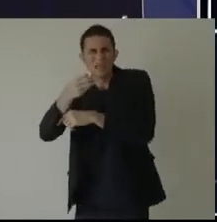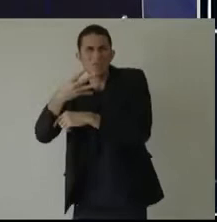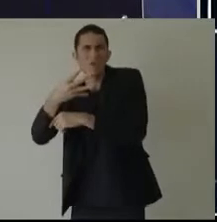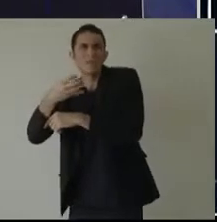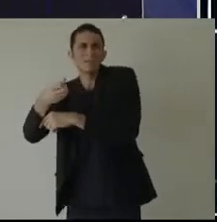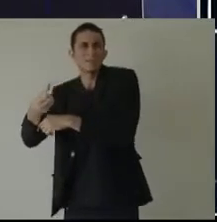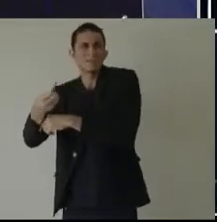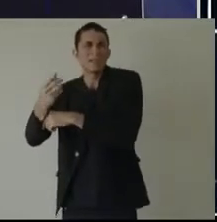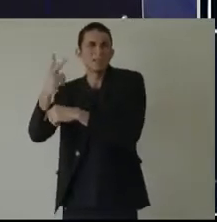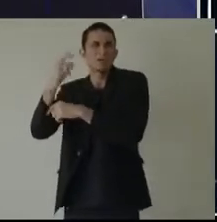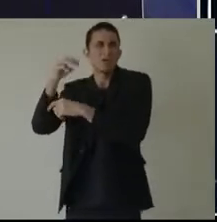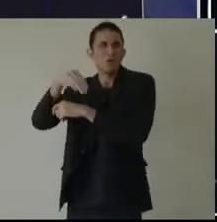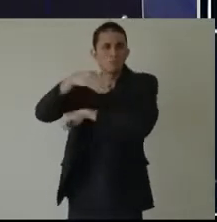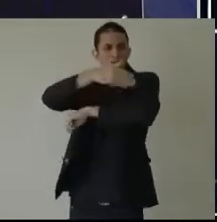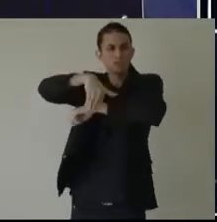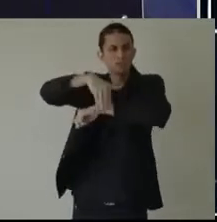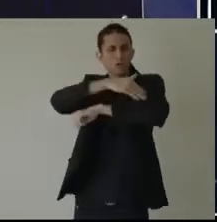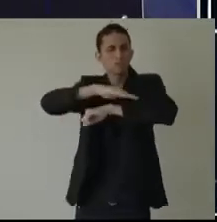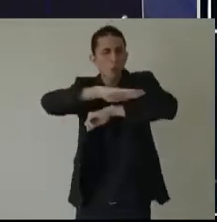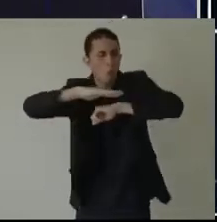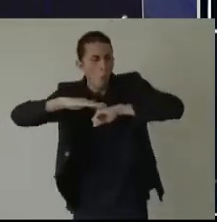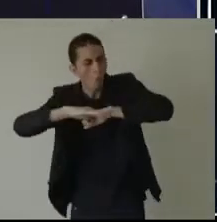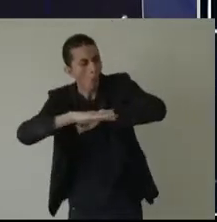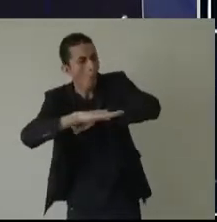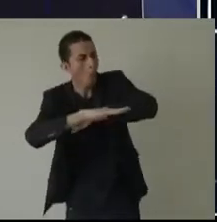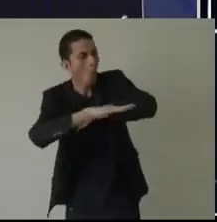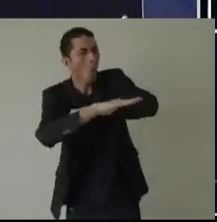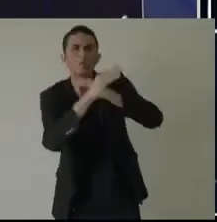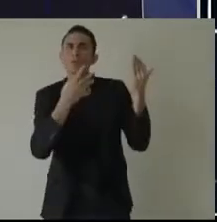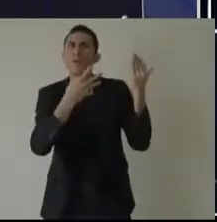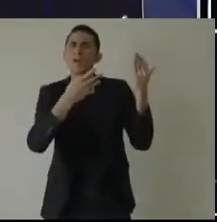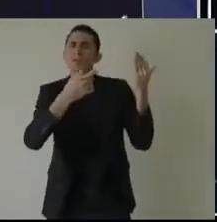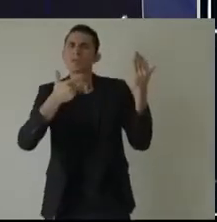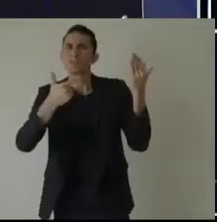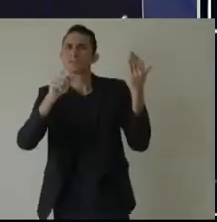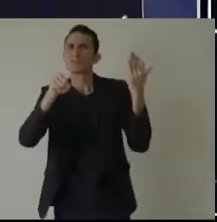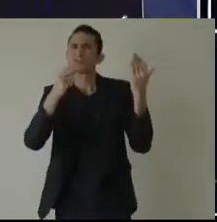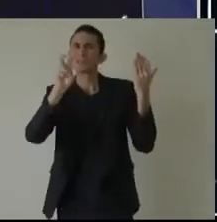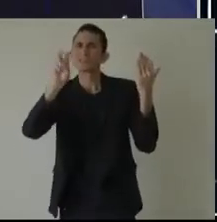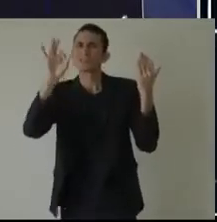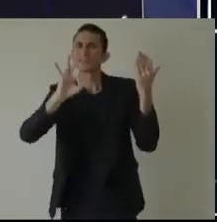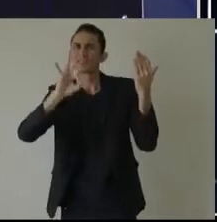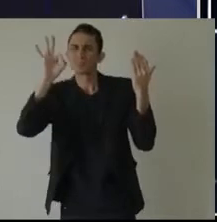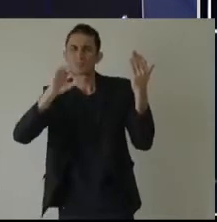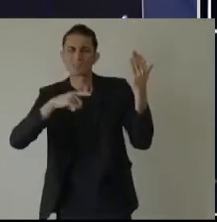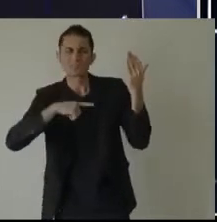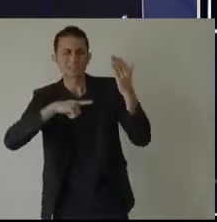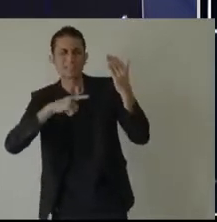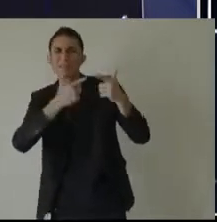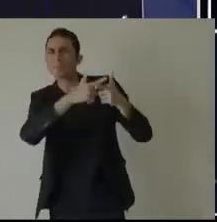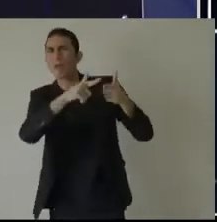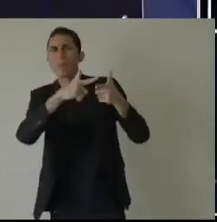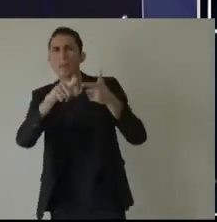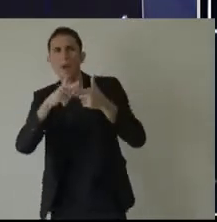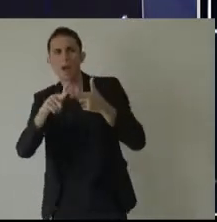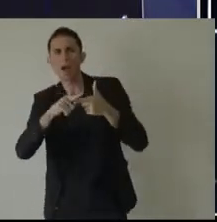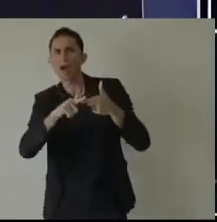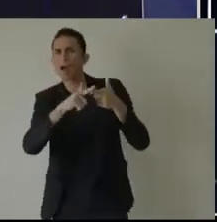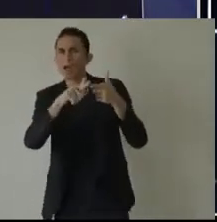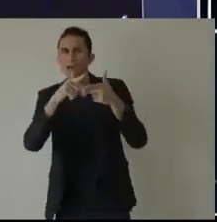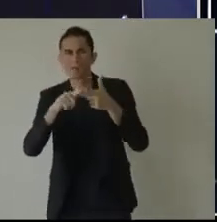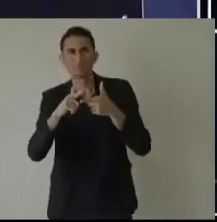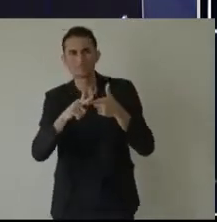,5% apresentavam algum tipo de problema. Conforme a pesquisa, essa situação aumenta o